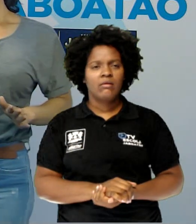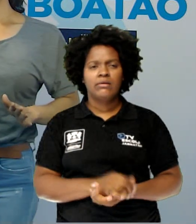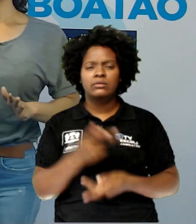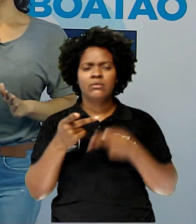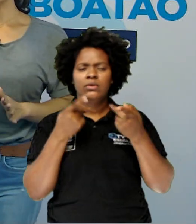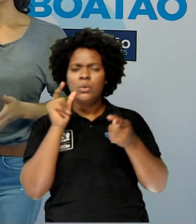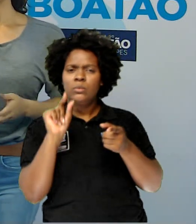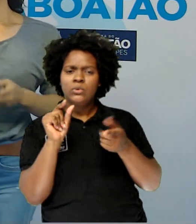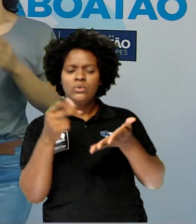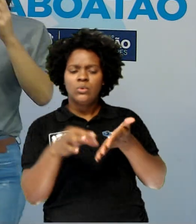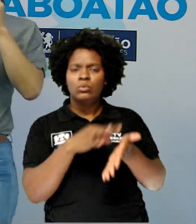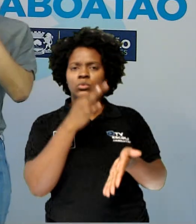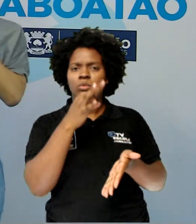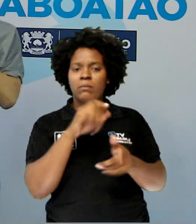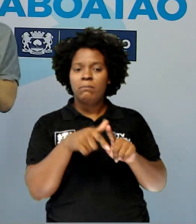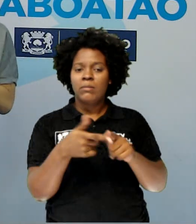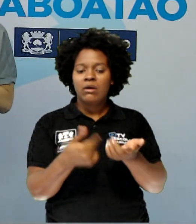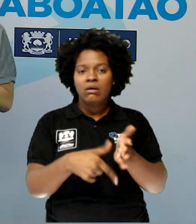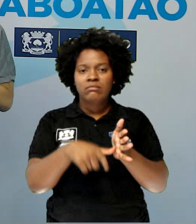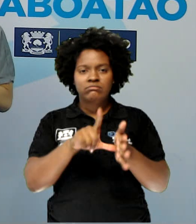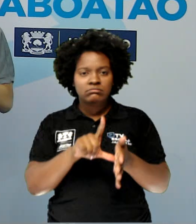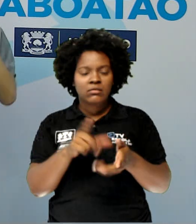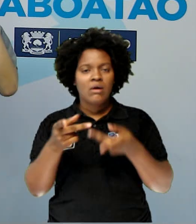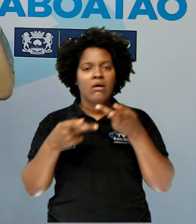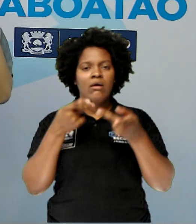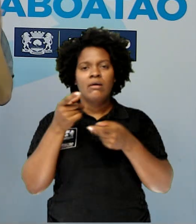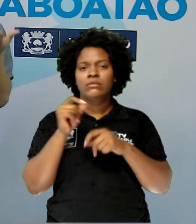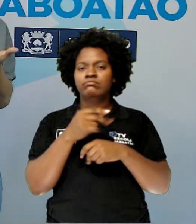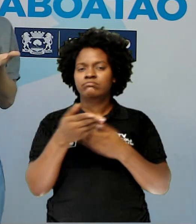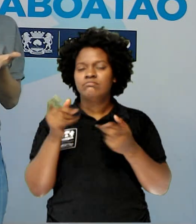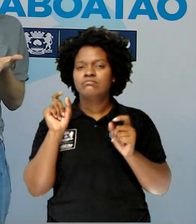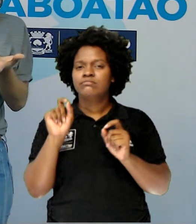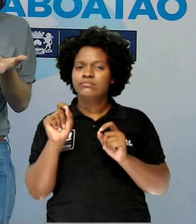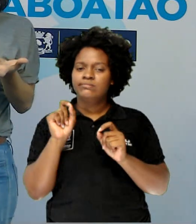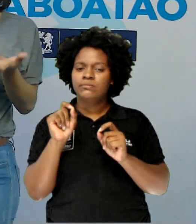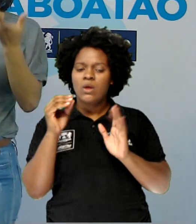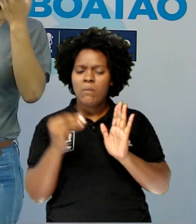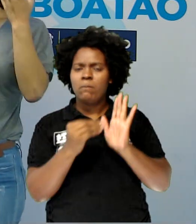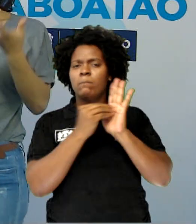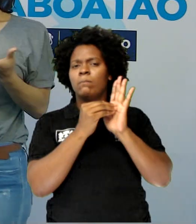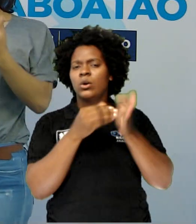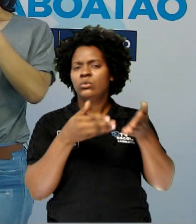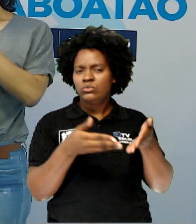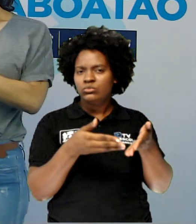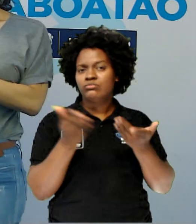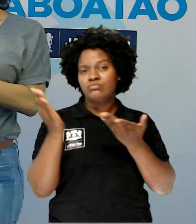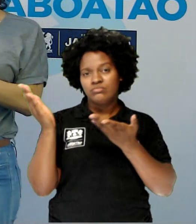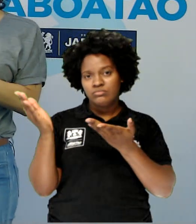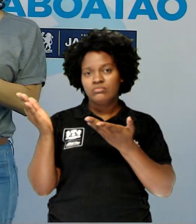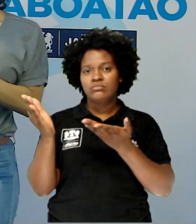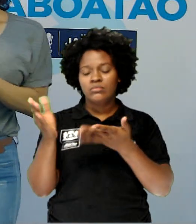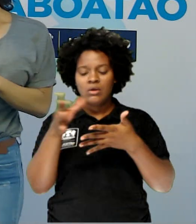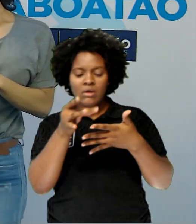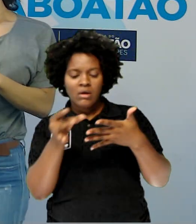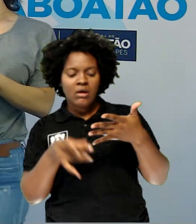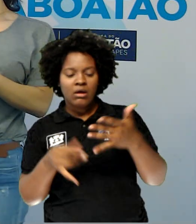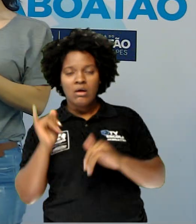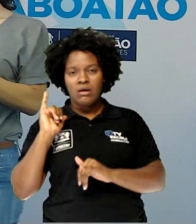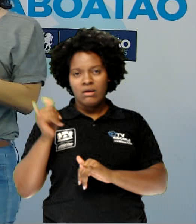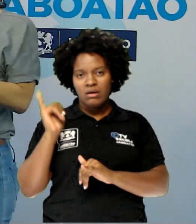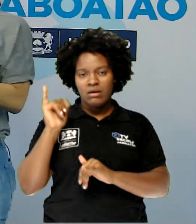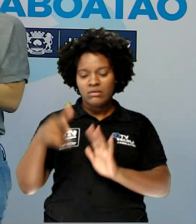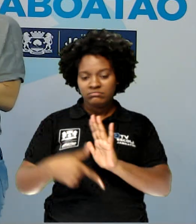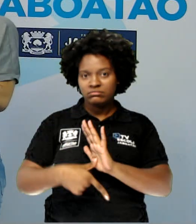antes, como de costume, eu vou falar com vocês sobre um ponto específico, nesse caso, os elementos da narrativa, para a gente